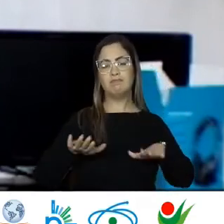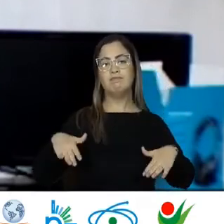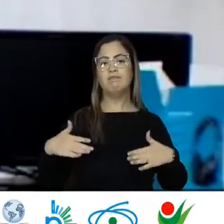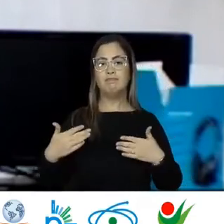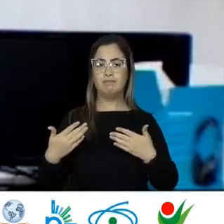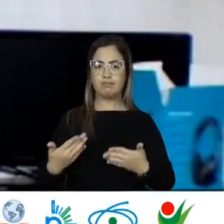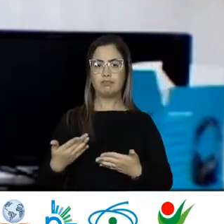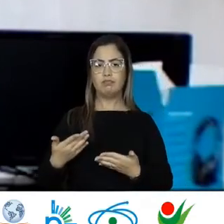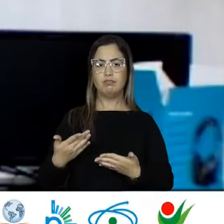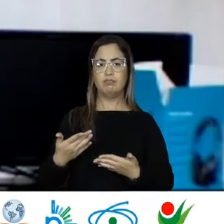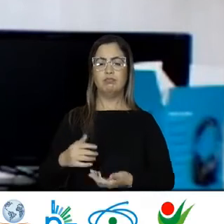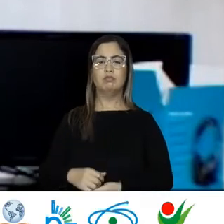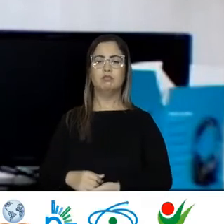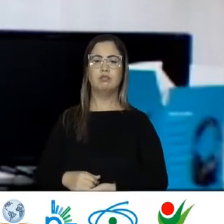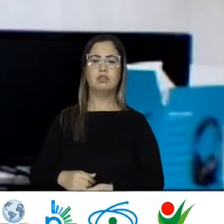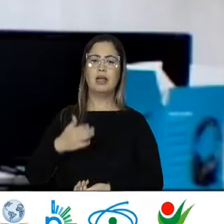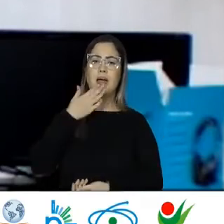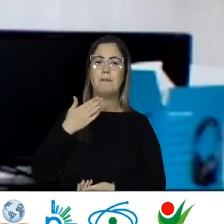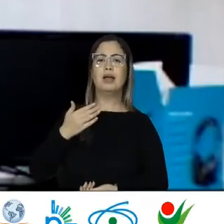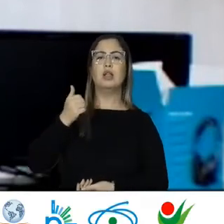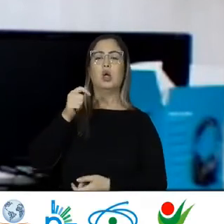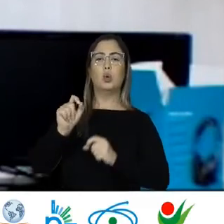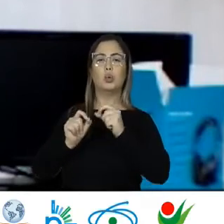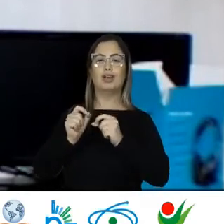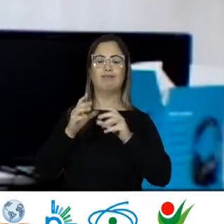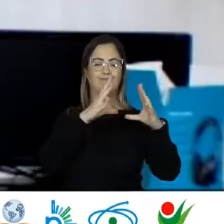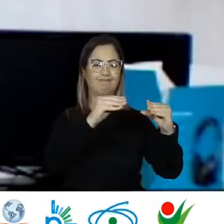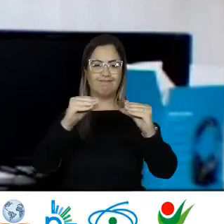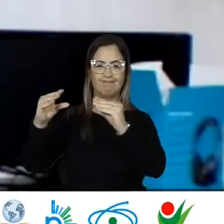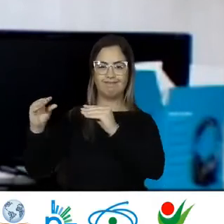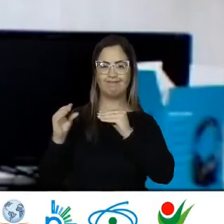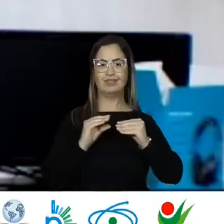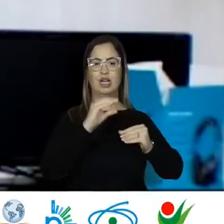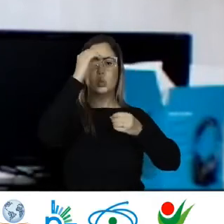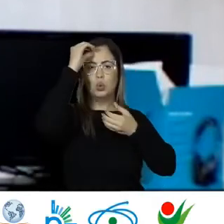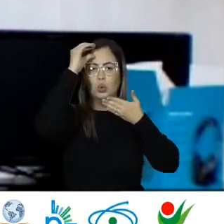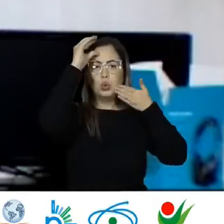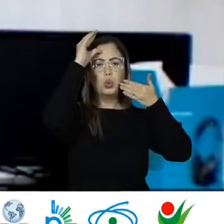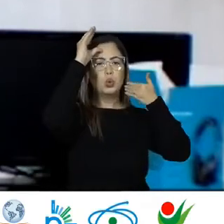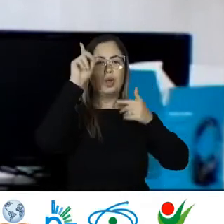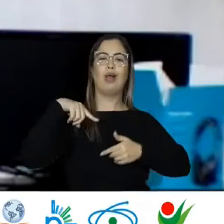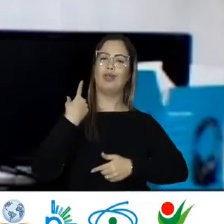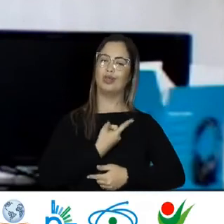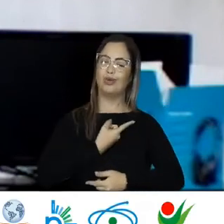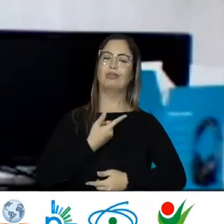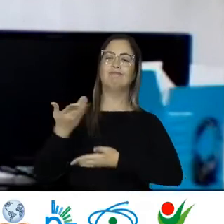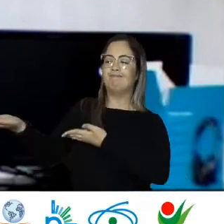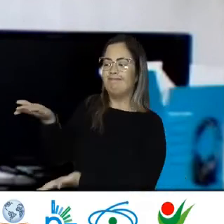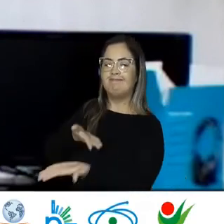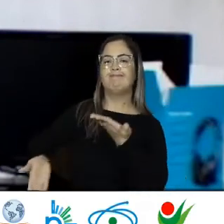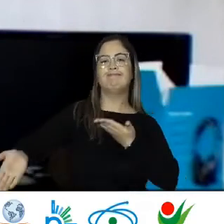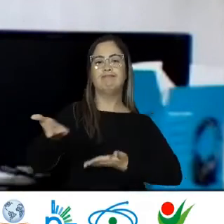Eu sempre acredito Que a melhor forma De tudo É o diálogo E o conhecimento A gente trazer As questões Para o